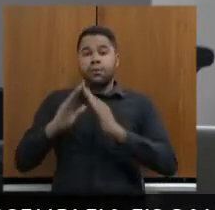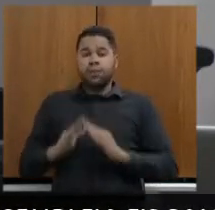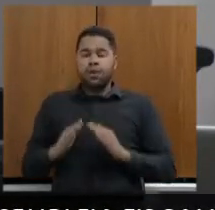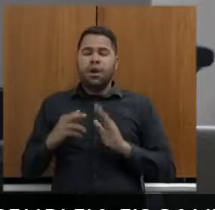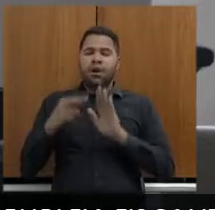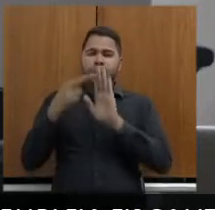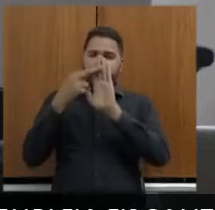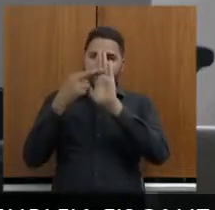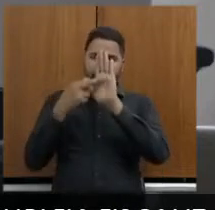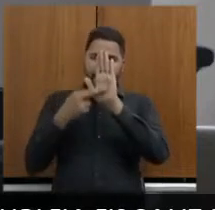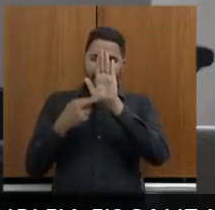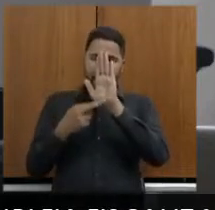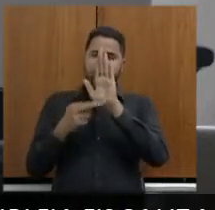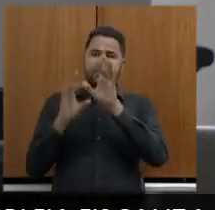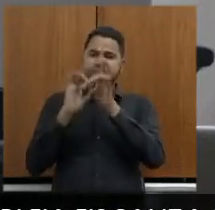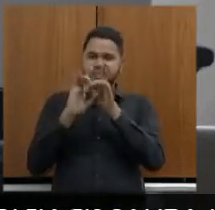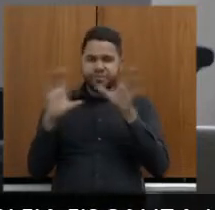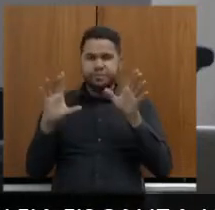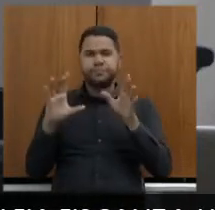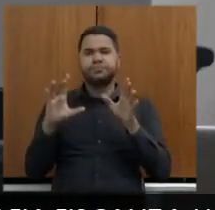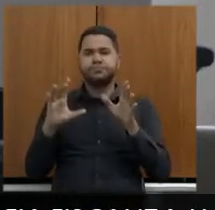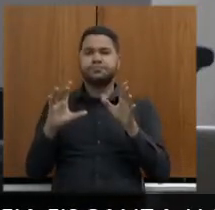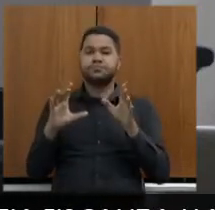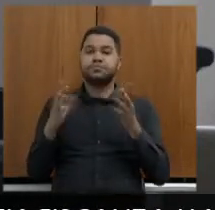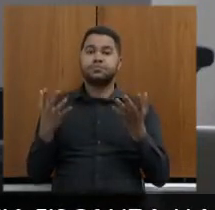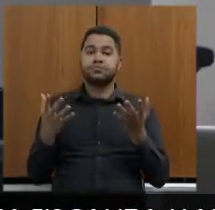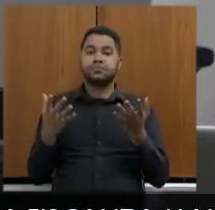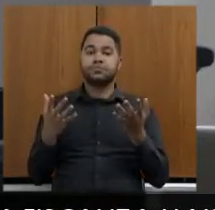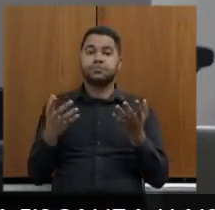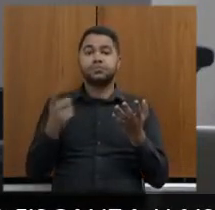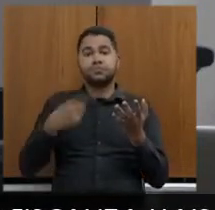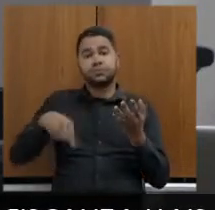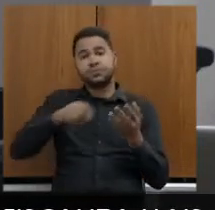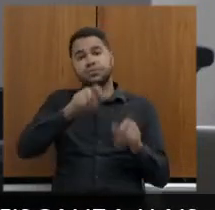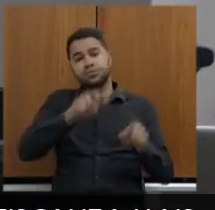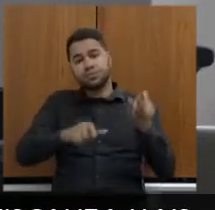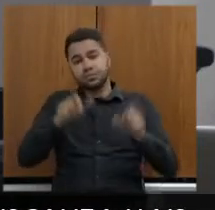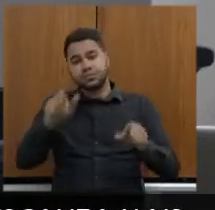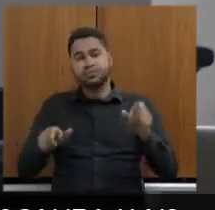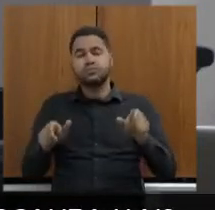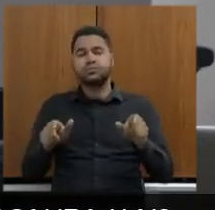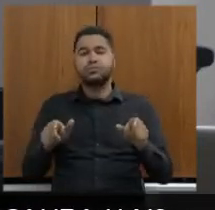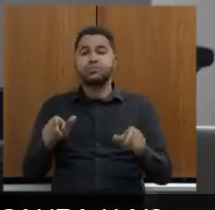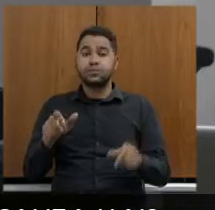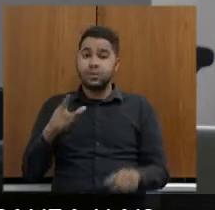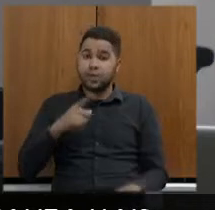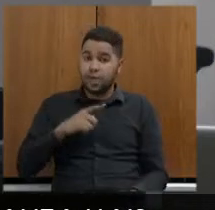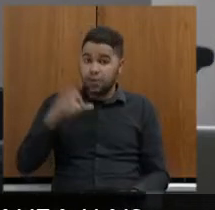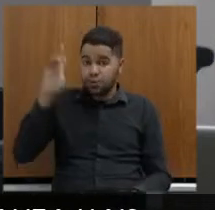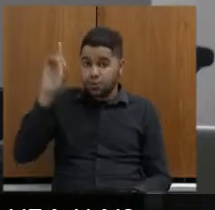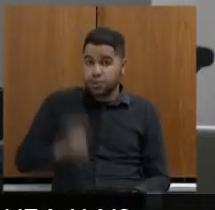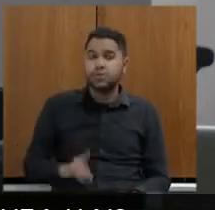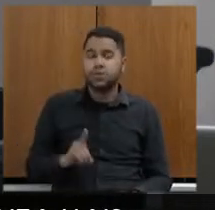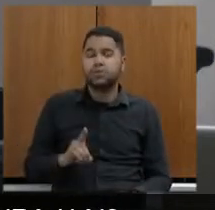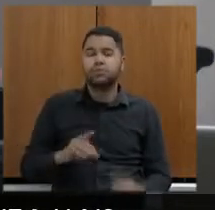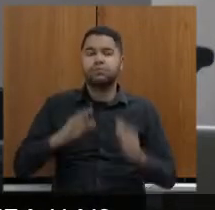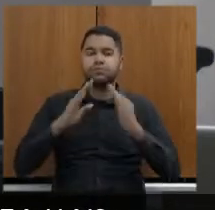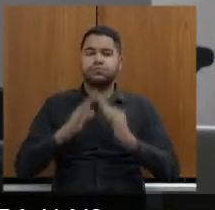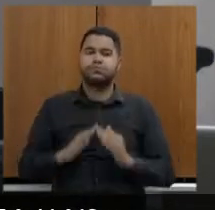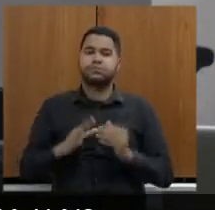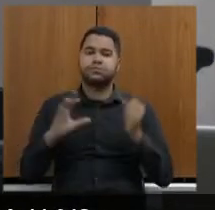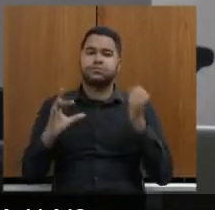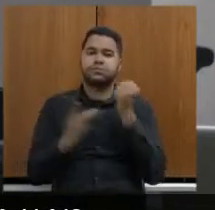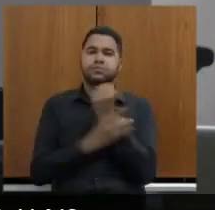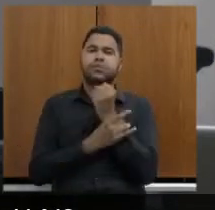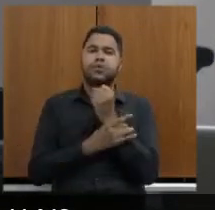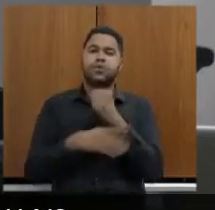regularização fundiária ela permite uma segurança jurídica para que essas pessoas que tenham o direito à moradia garantido